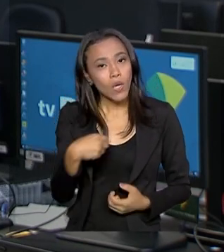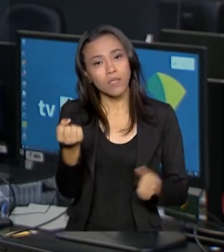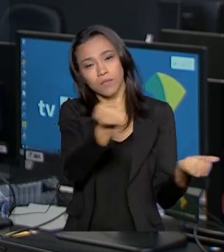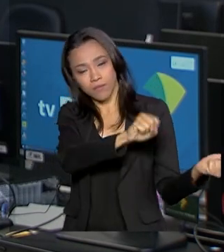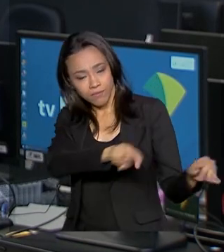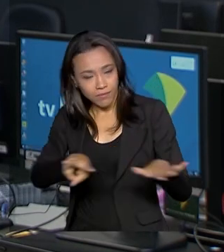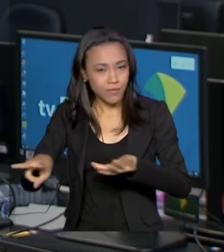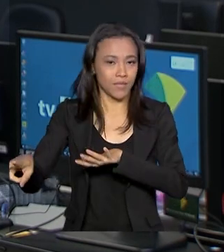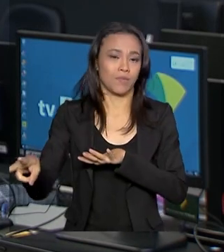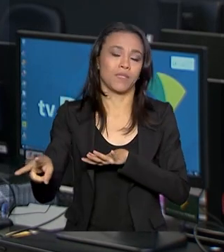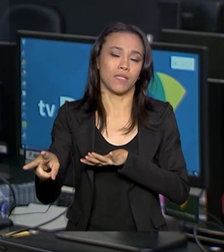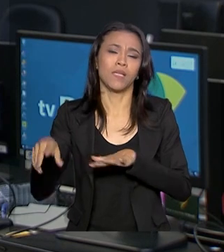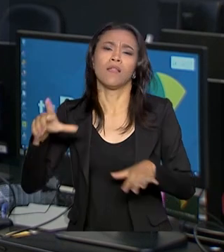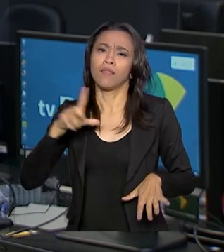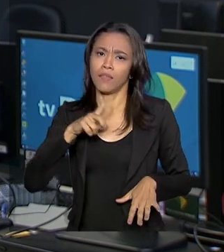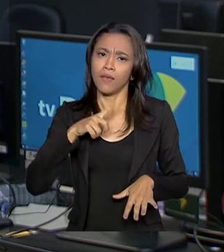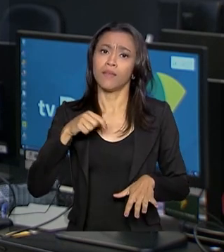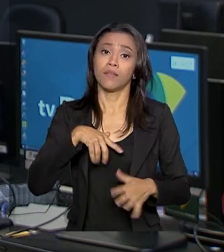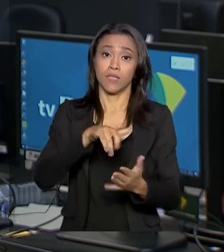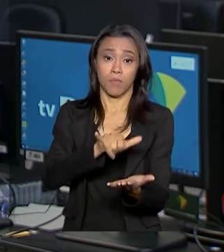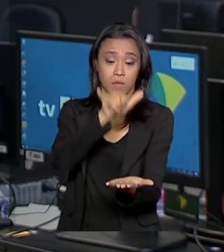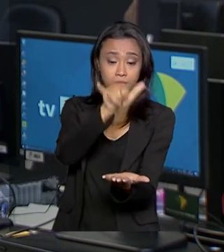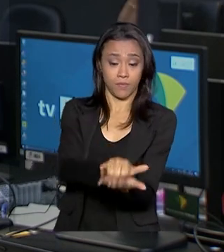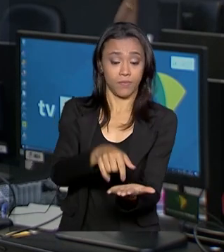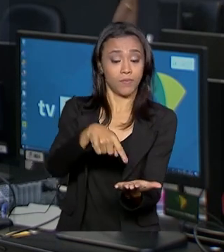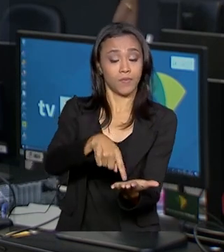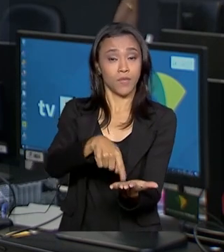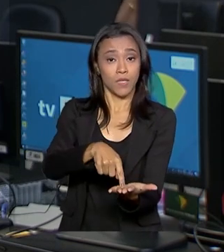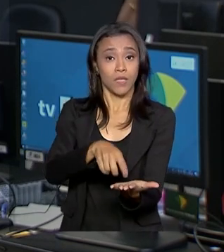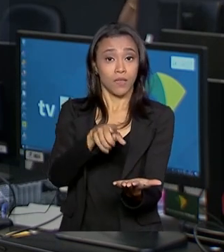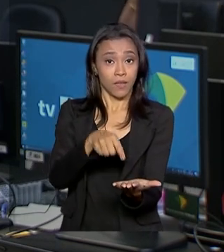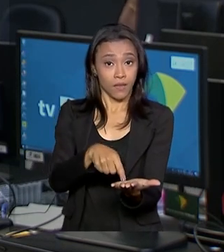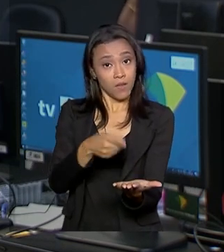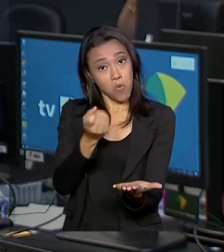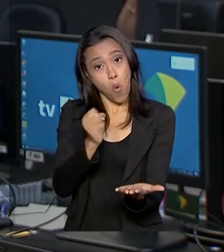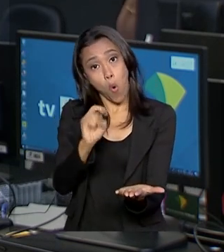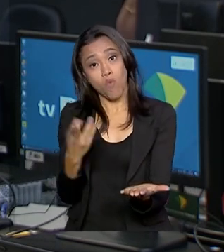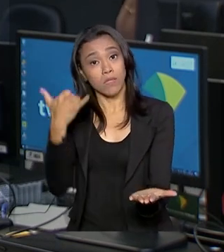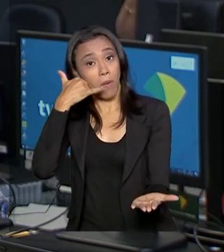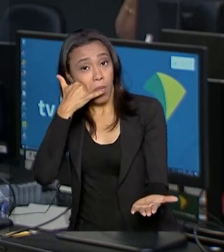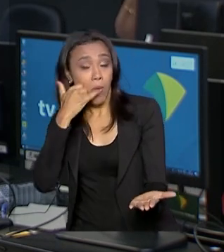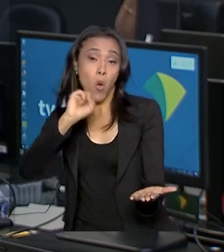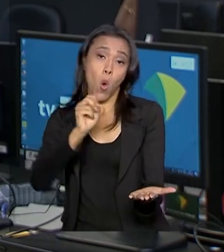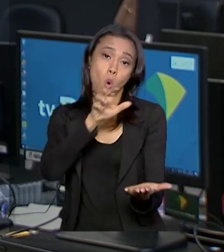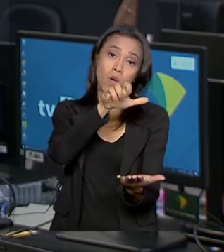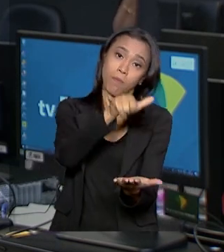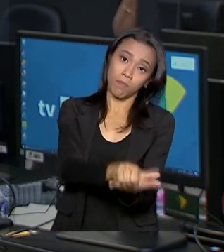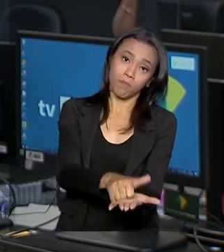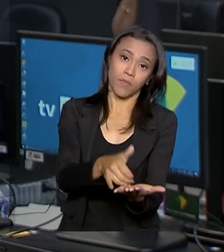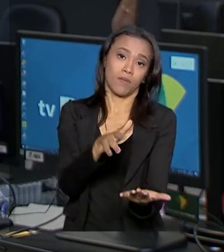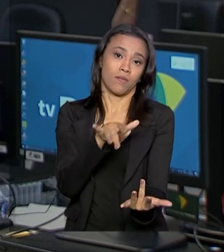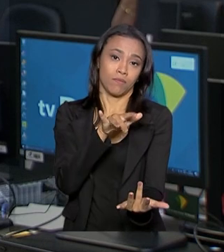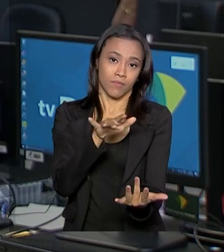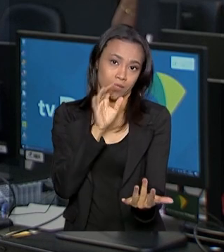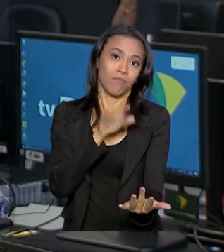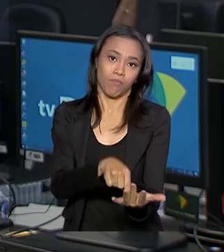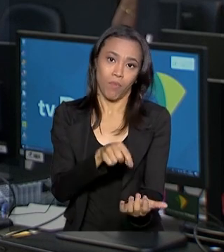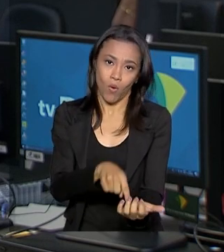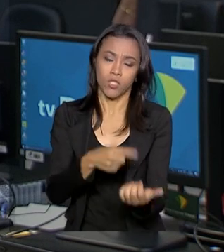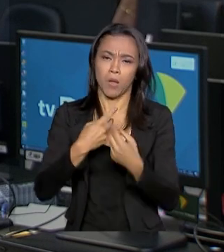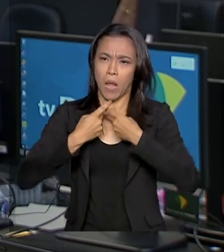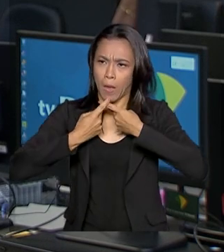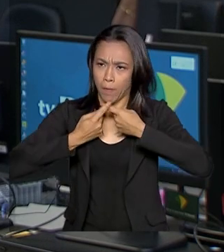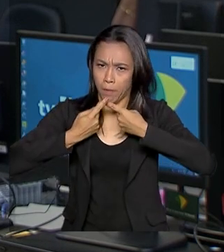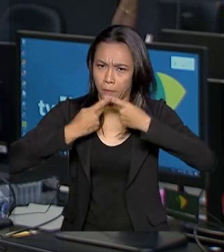semana. Também existe o aplicativo Proteja Brasil. São dois caminhos para fazer denúncias e encaminhar os casos para as delegacias